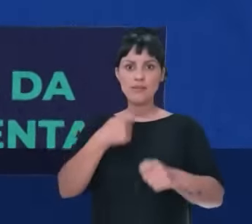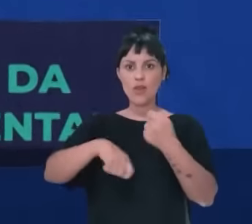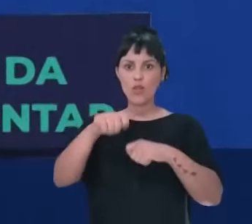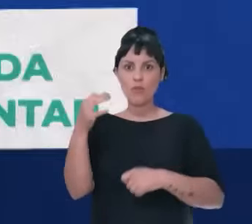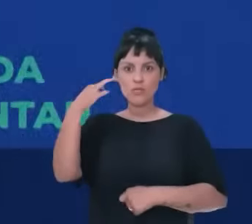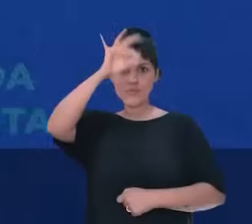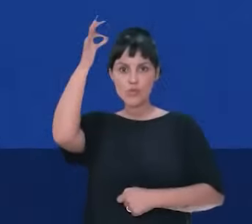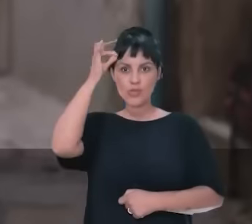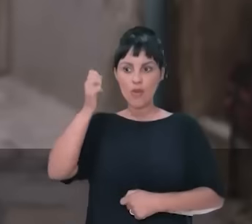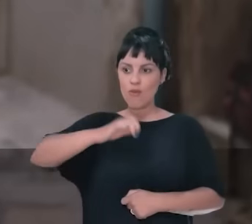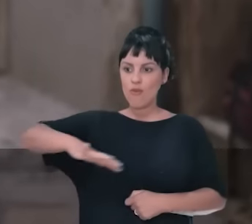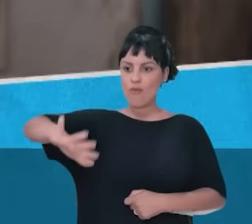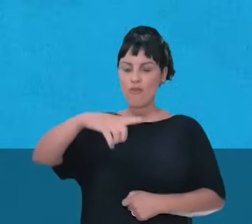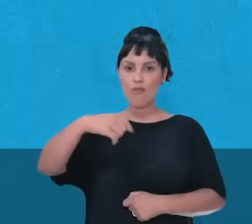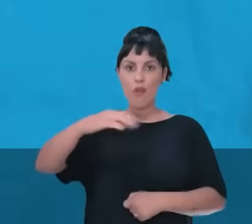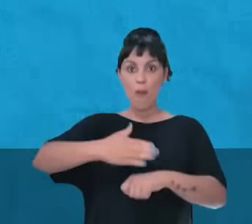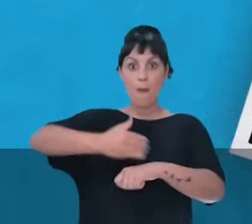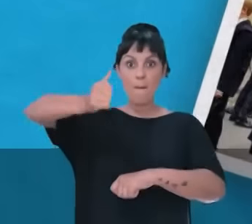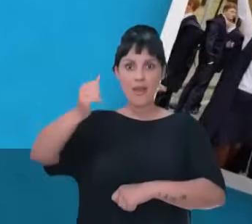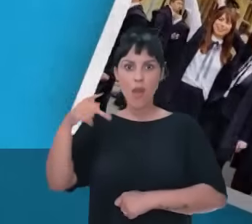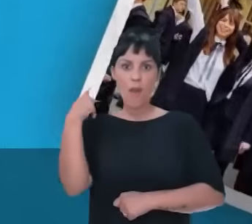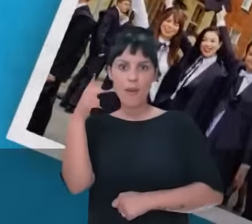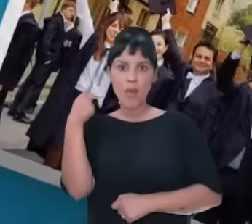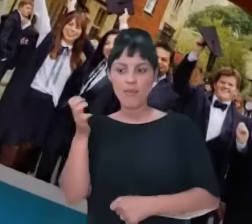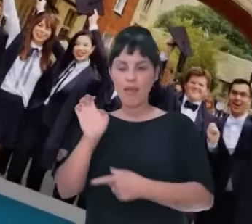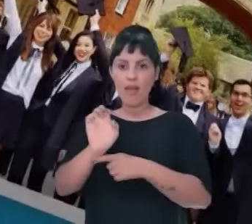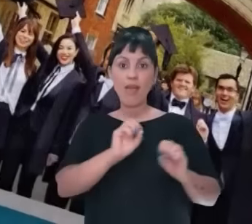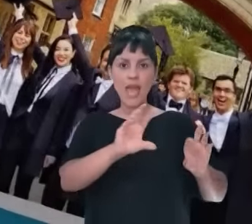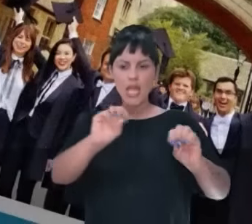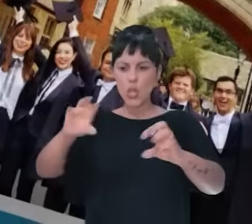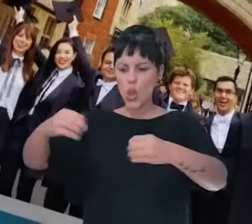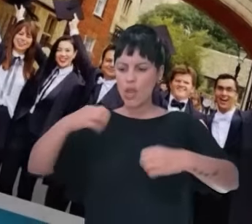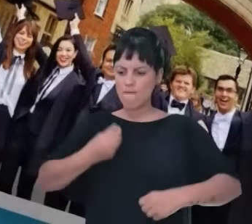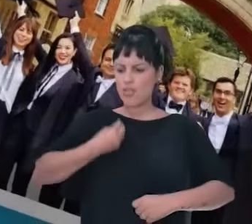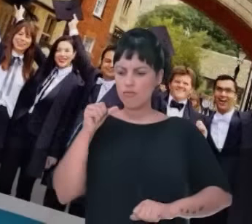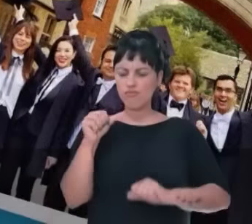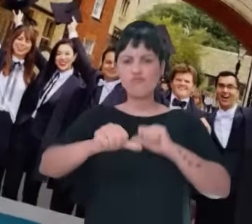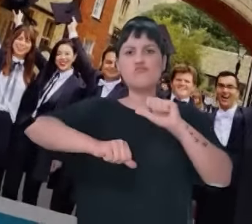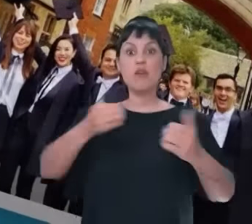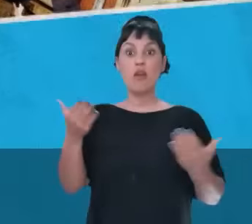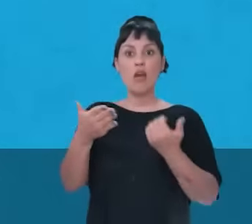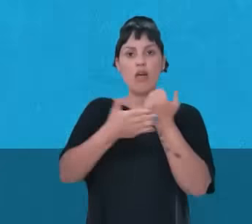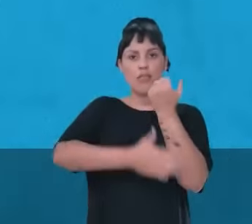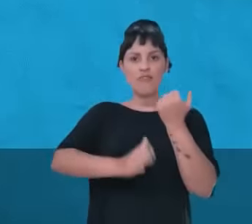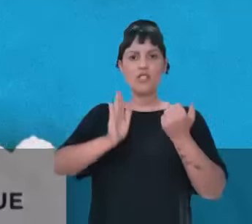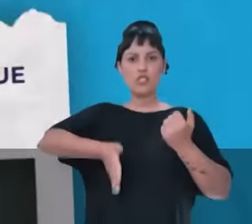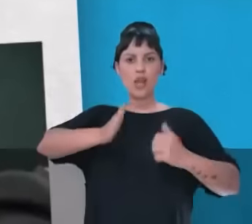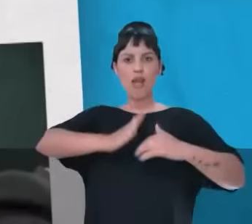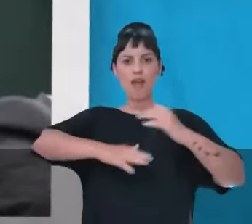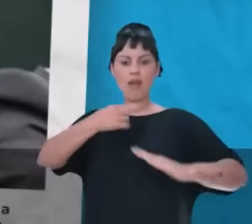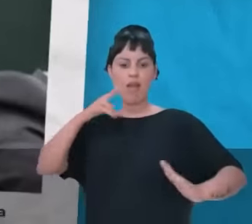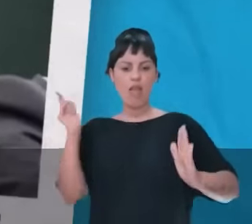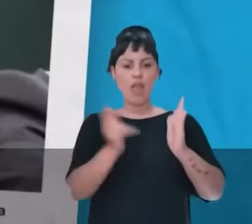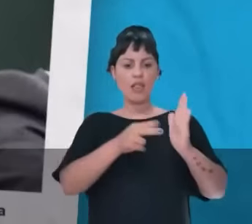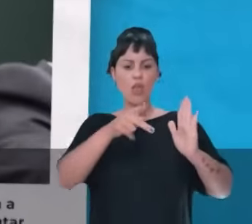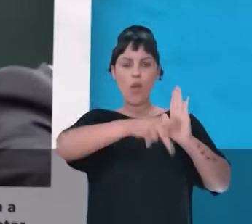e fui eleito o melhor parlamentar do Estado. A educação que transformou minha vida foi uma bandeira. Fui relator do projeto